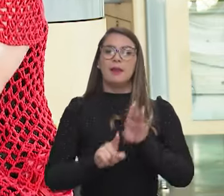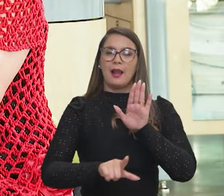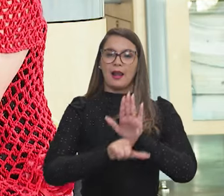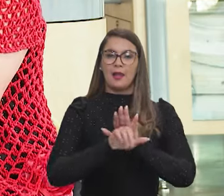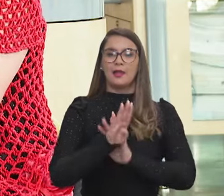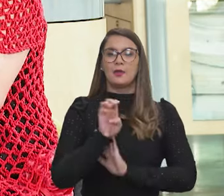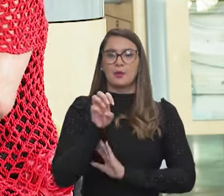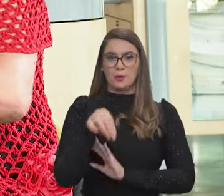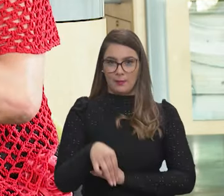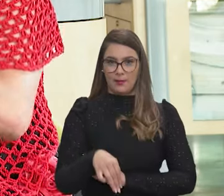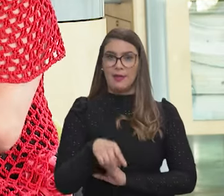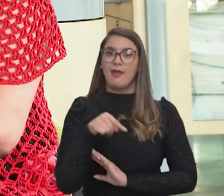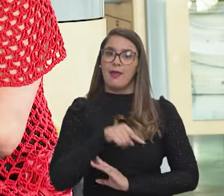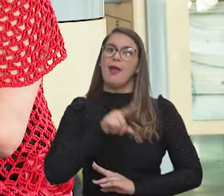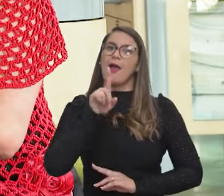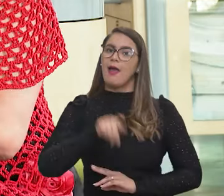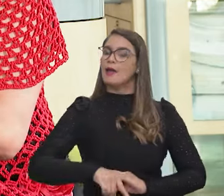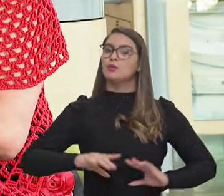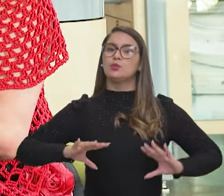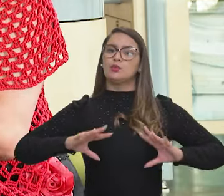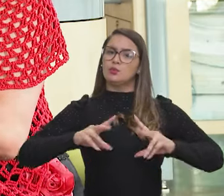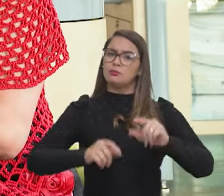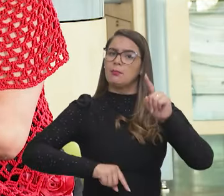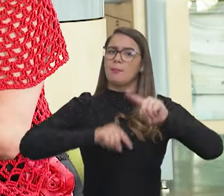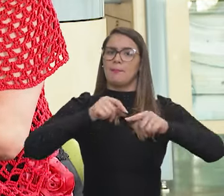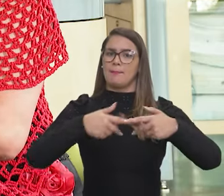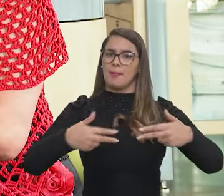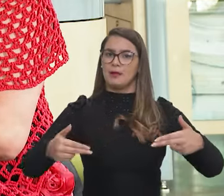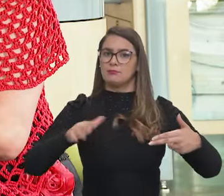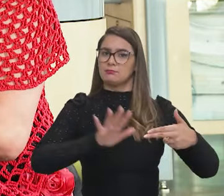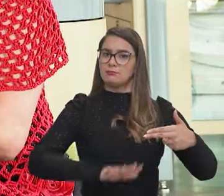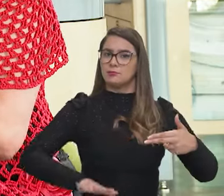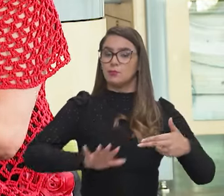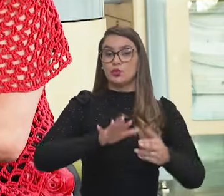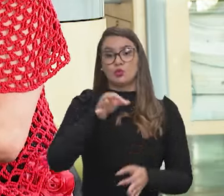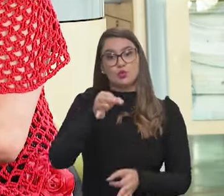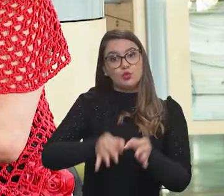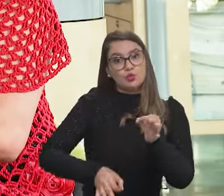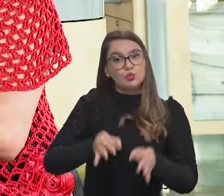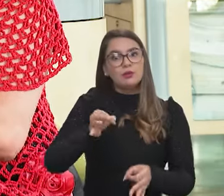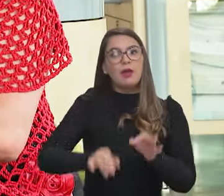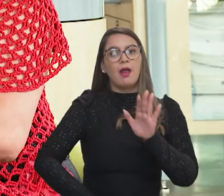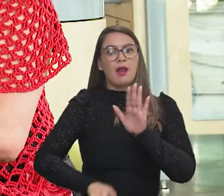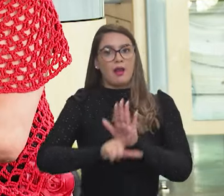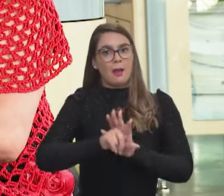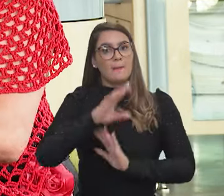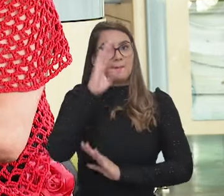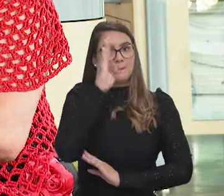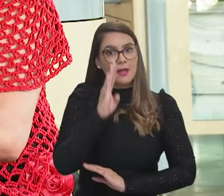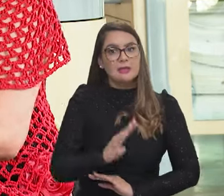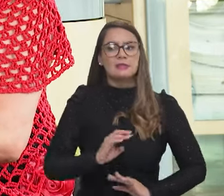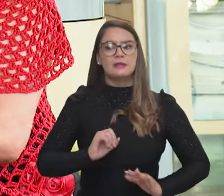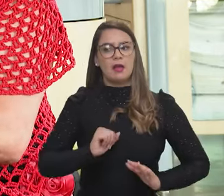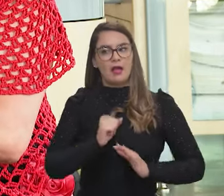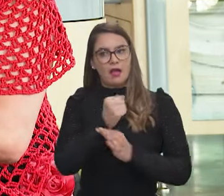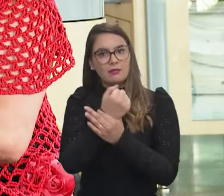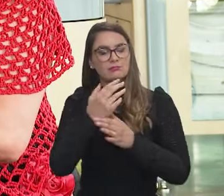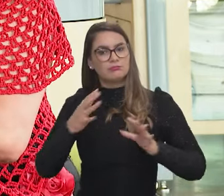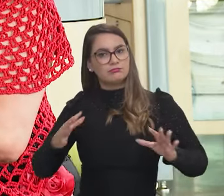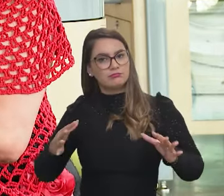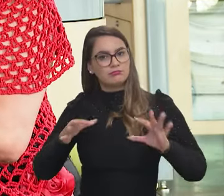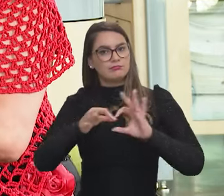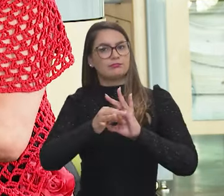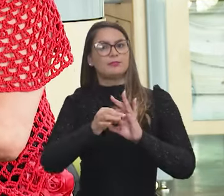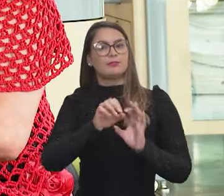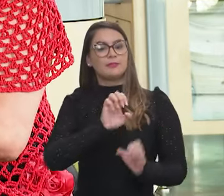assim como a lei do bem. Essas são ferramentas todas que nós temos no arcabouço jurídico e legal brasileiro que possibilita essa